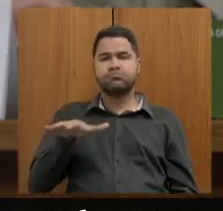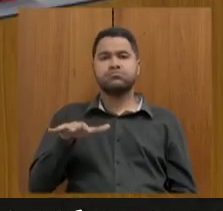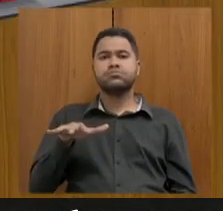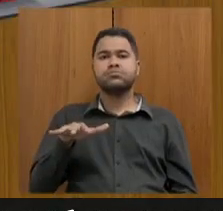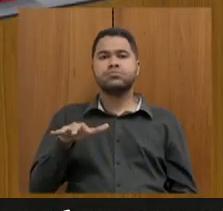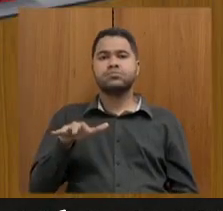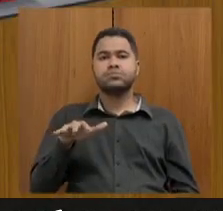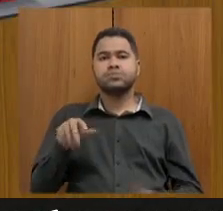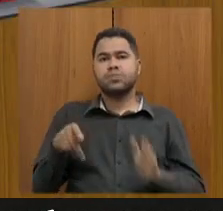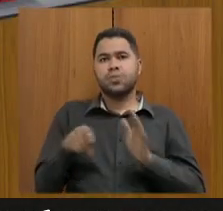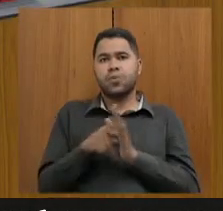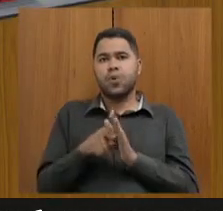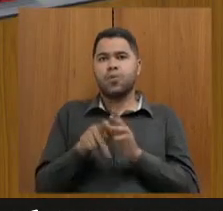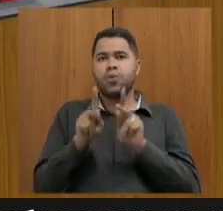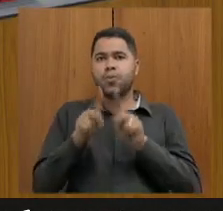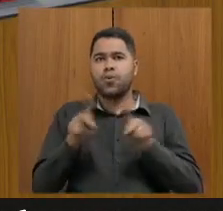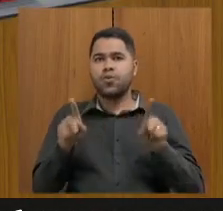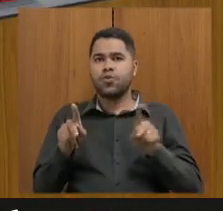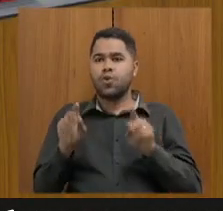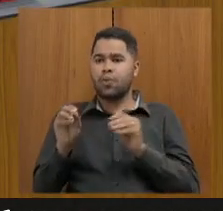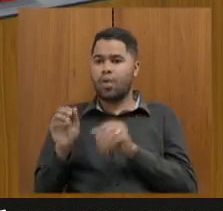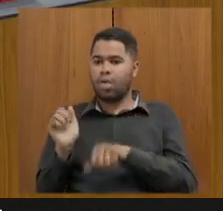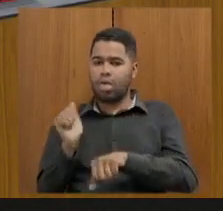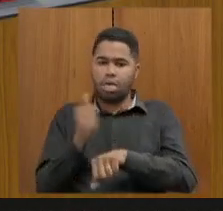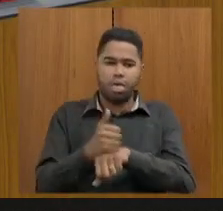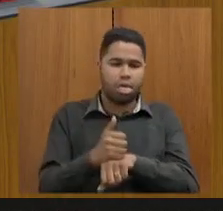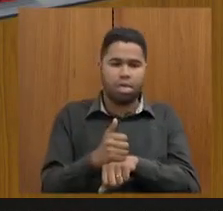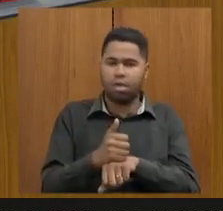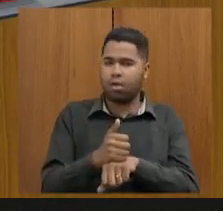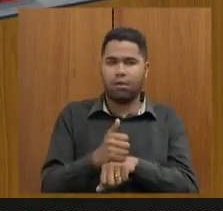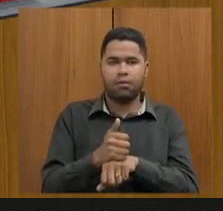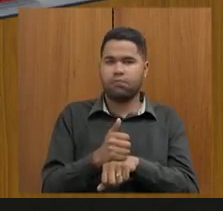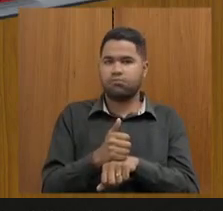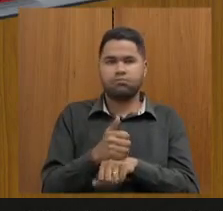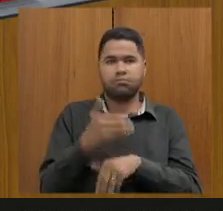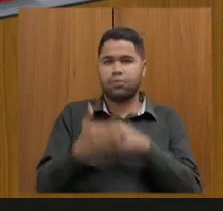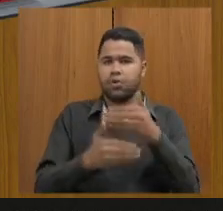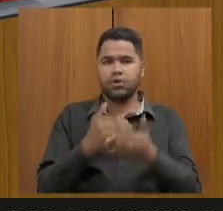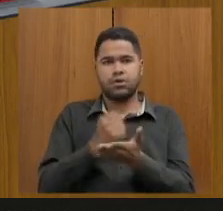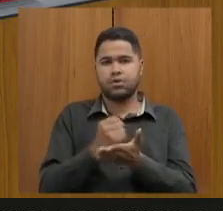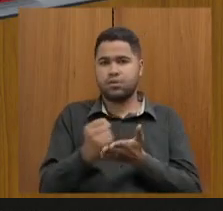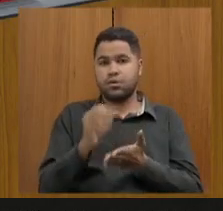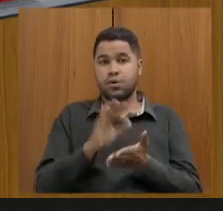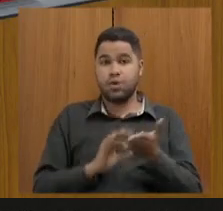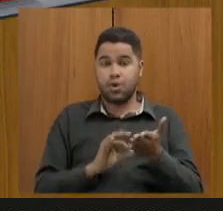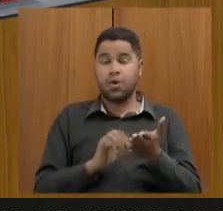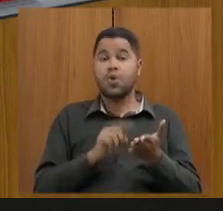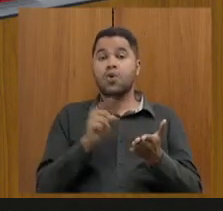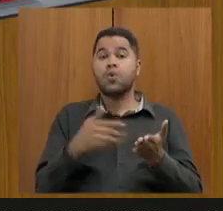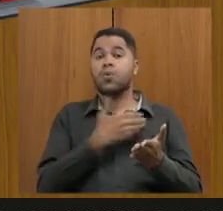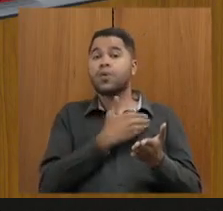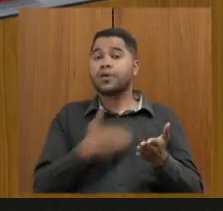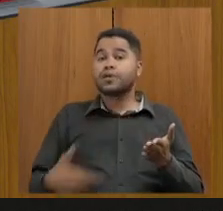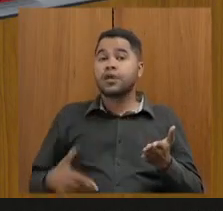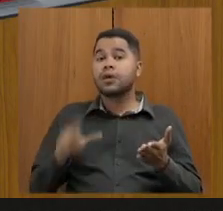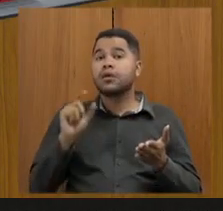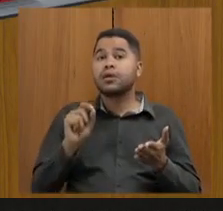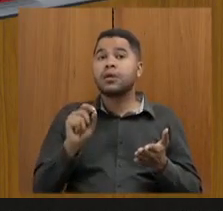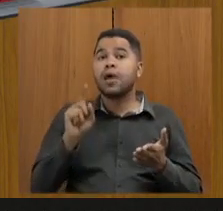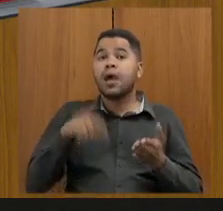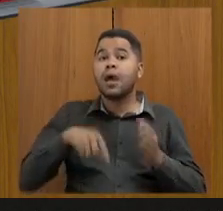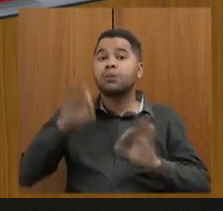estão lá dentro professores que poderiam suprir essa dificuldade no processo de contratação. E o que o Estado vem fazendo é uma